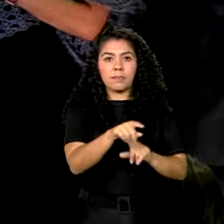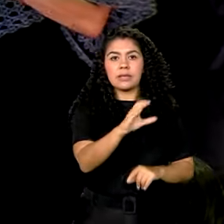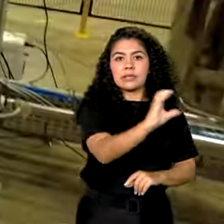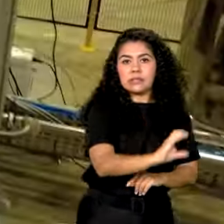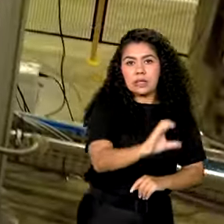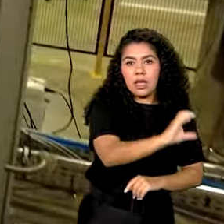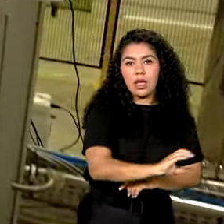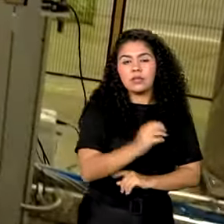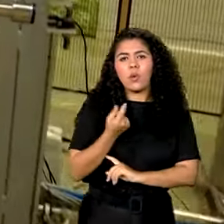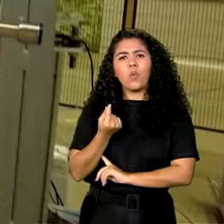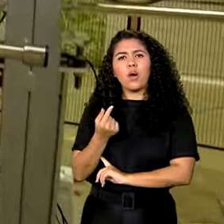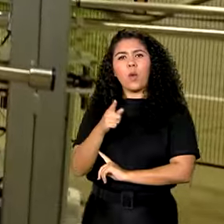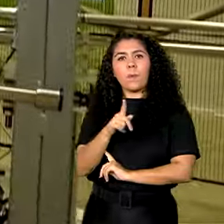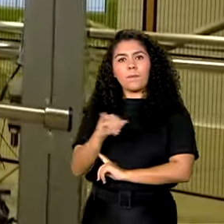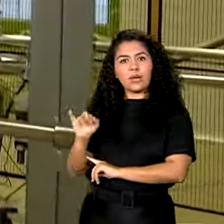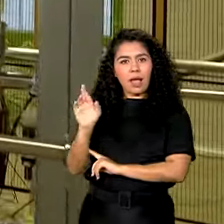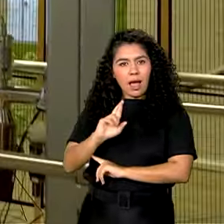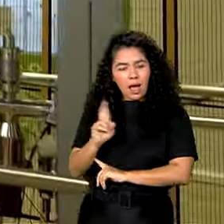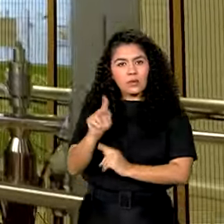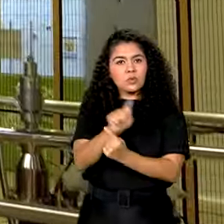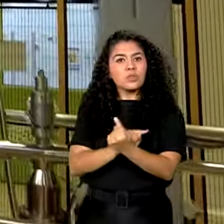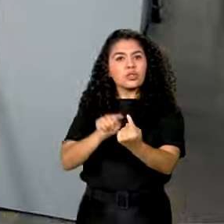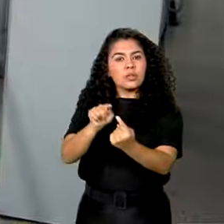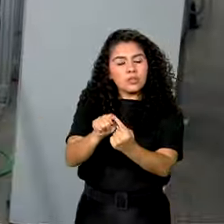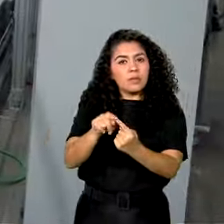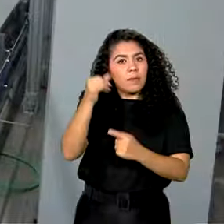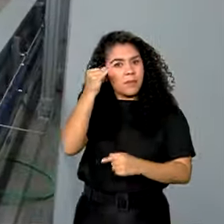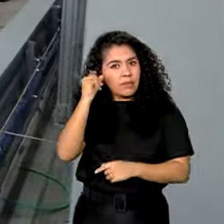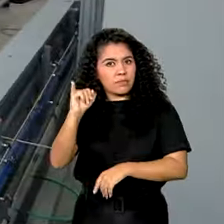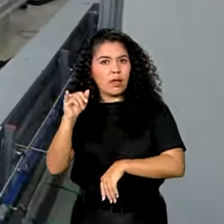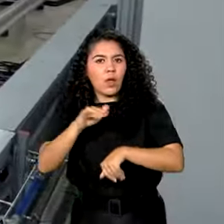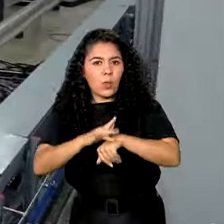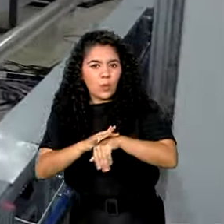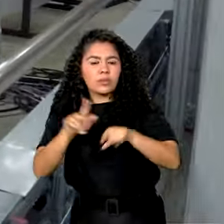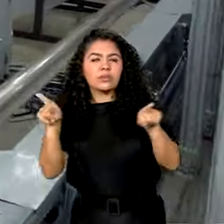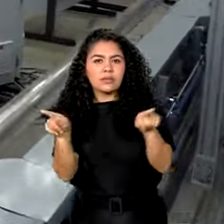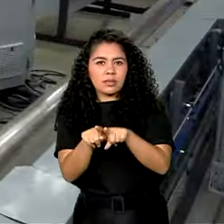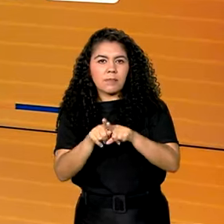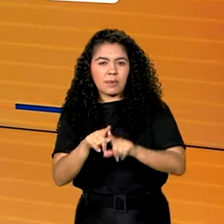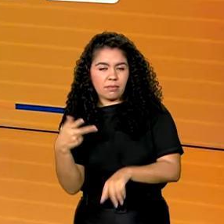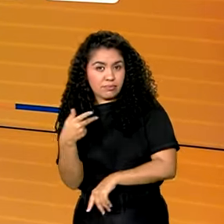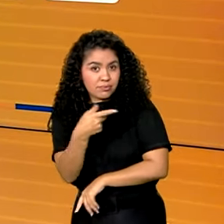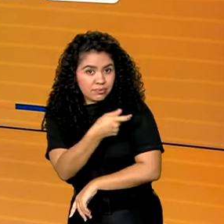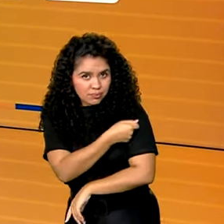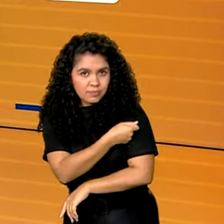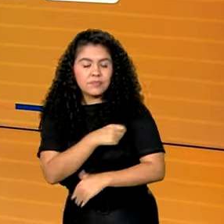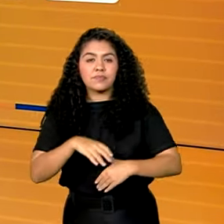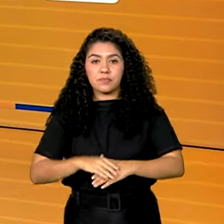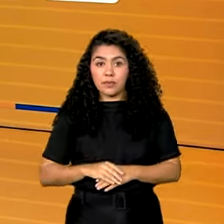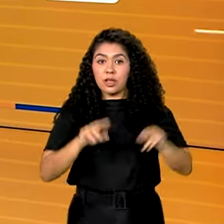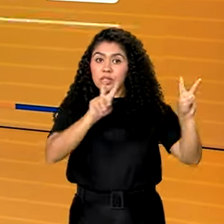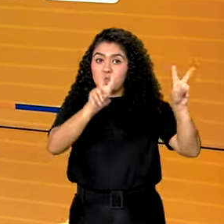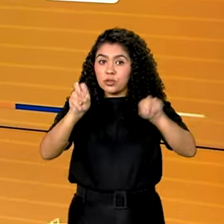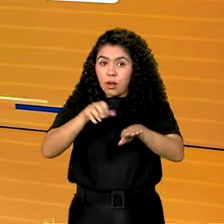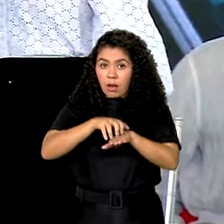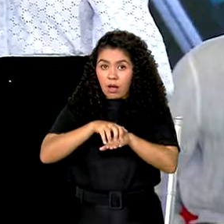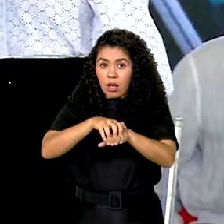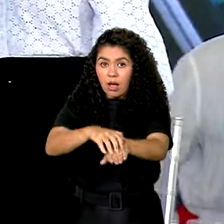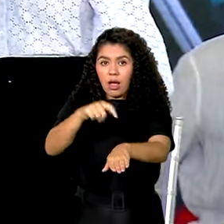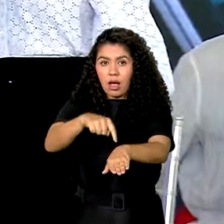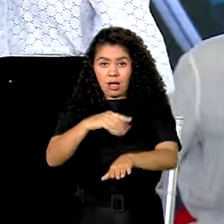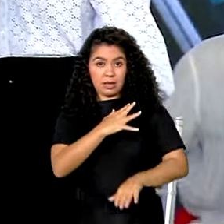vão alavancar pesquisas para prevenção de doenças e desenvolvimento de vacinas. Renovação da frota do SAMU,